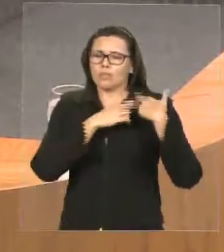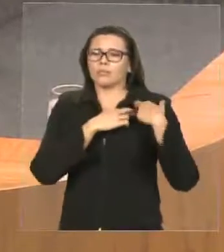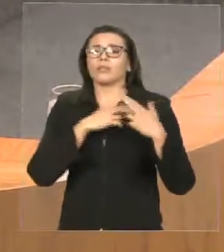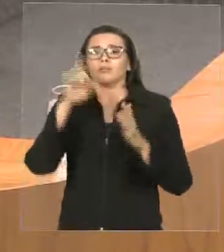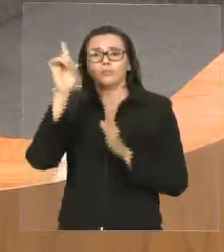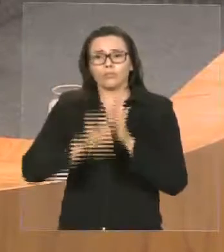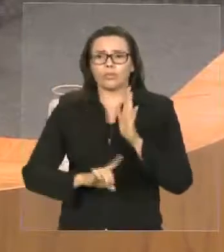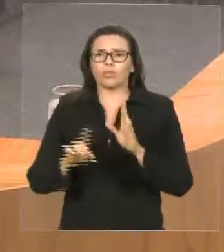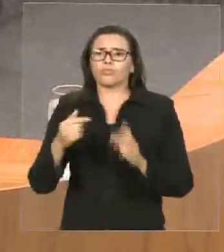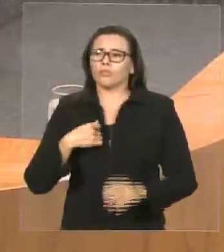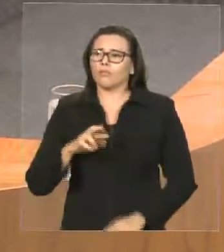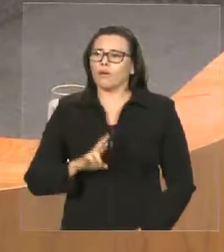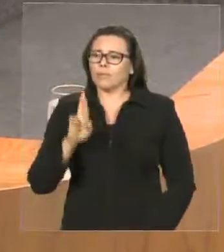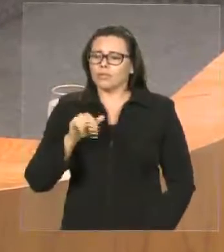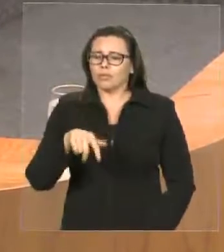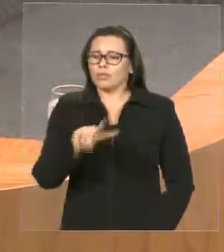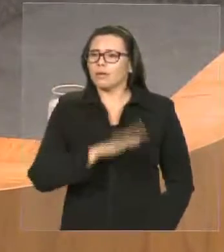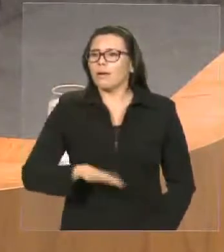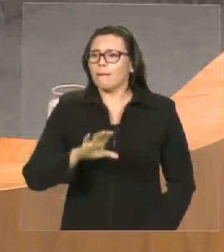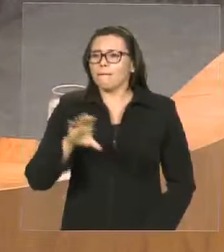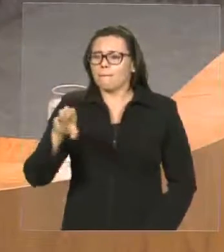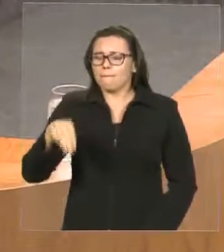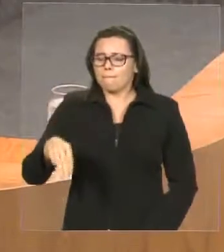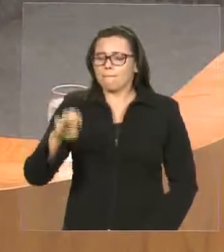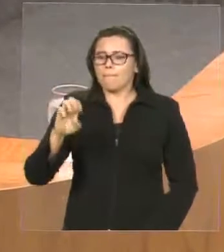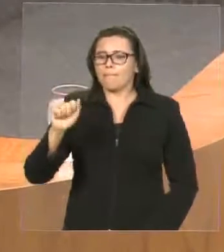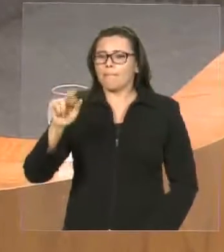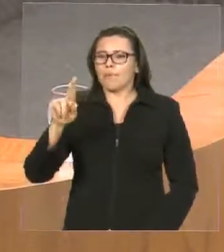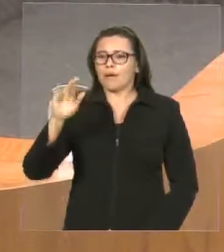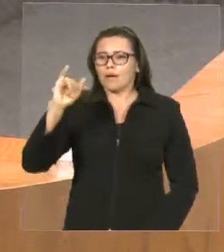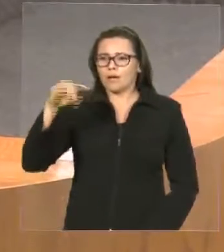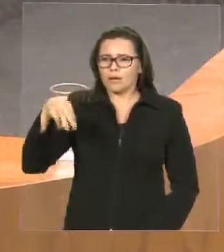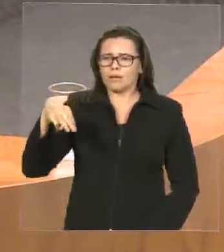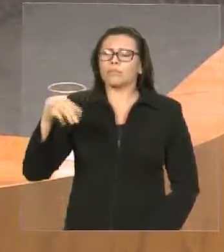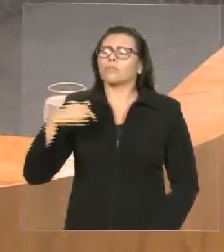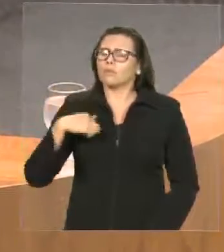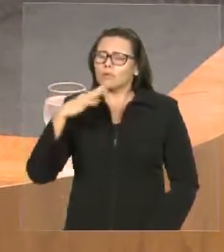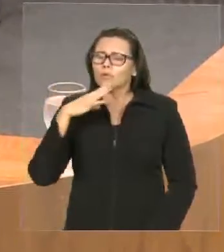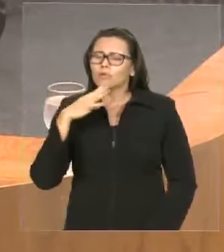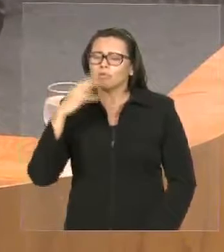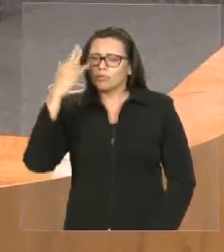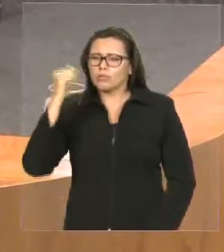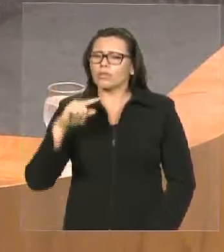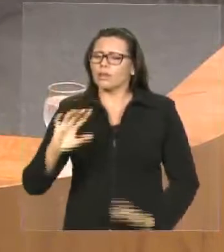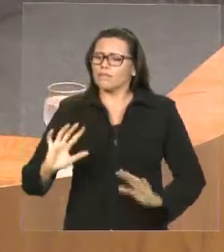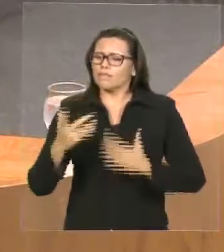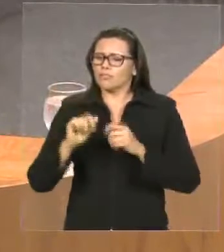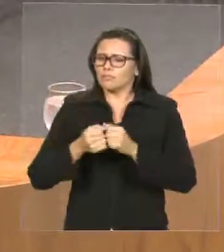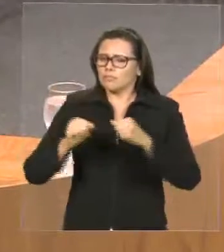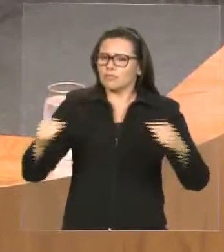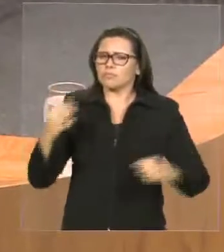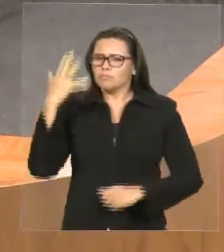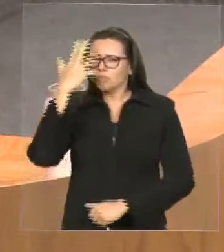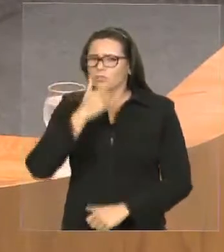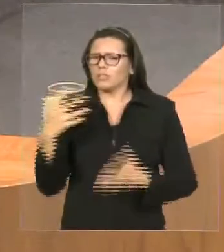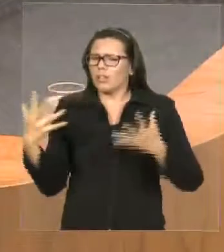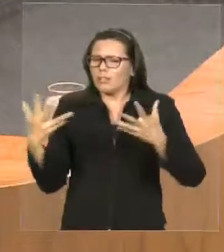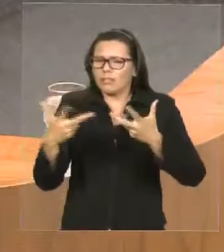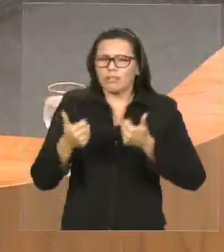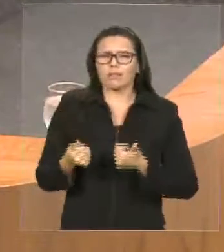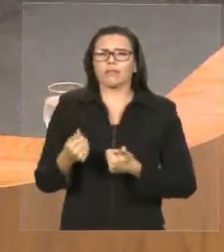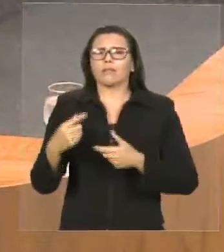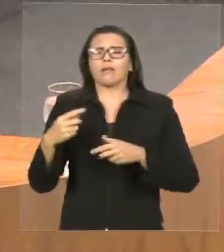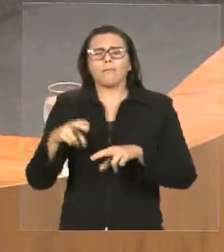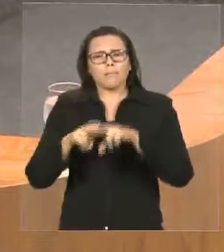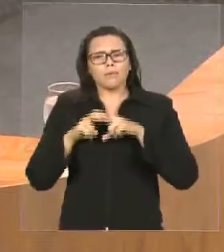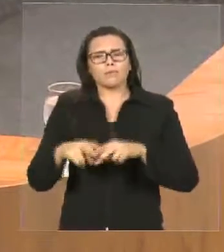do Médio Mearim, fazer isso, porque realmente é uma festa grandiosa do deputado Zé Inácio, onde todo o Estado do Maranhão tem que ter o conhecimento